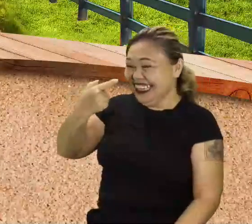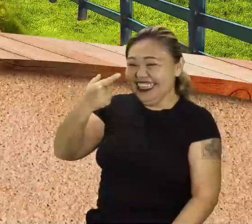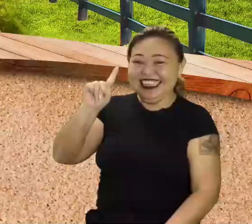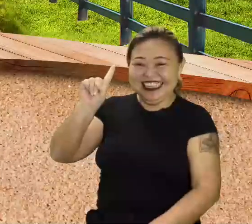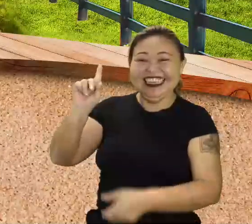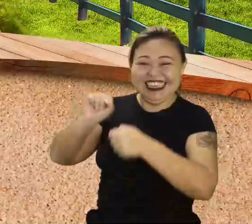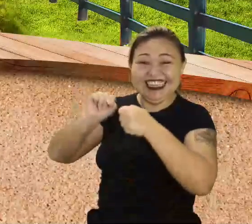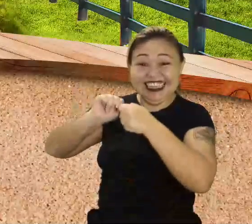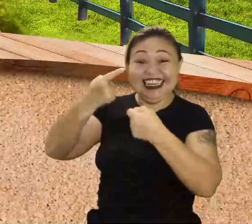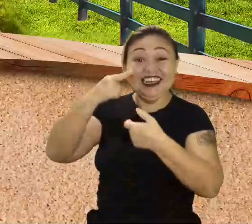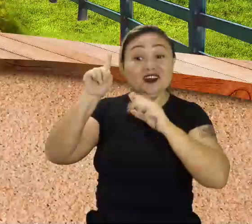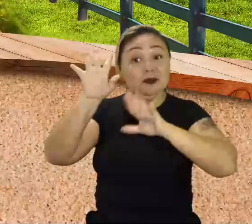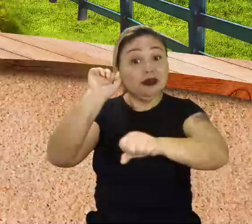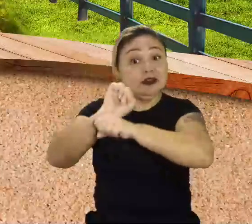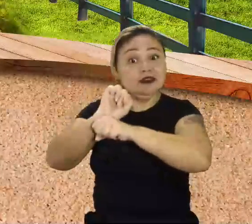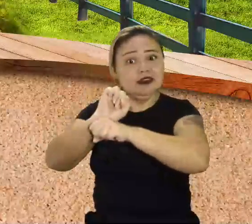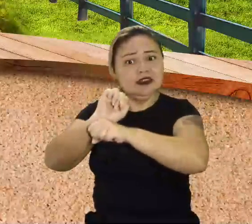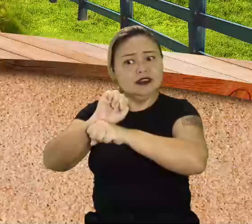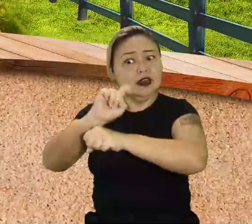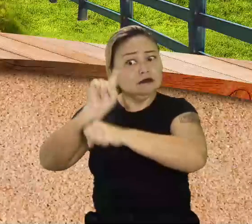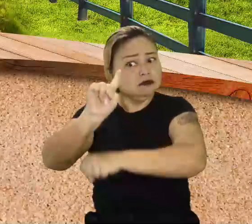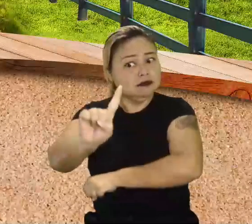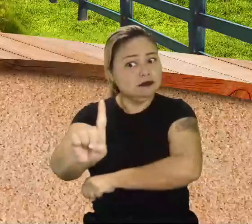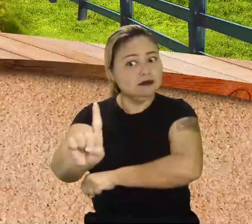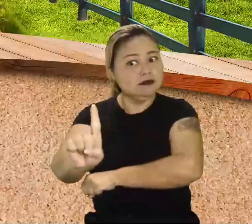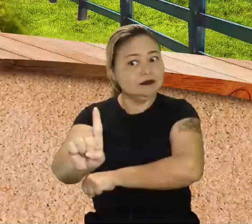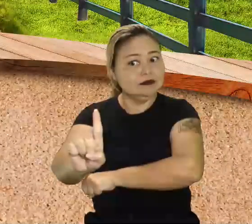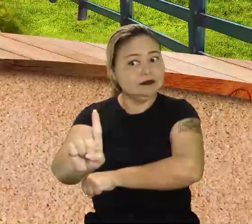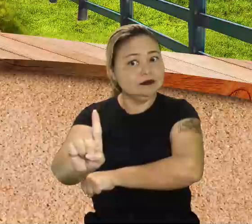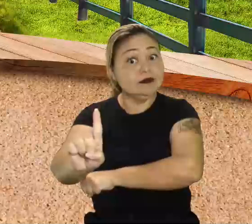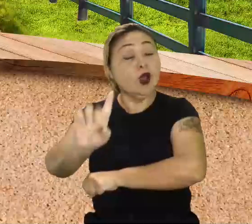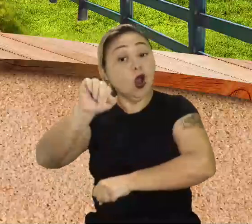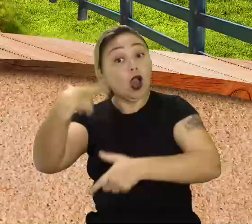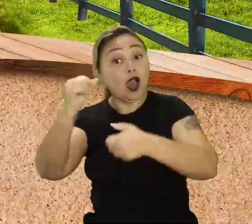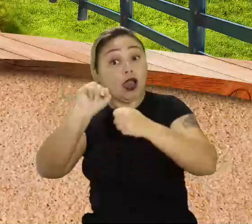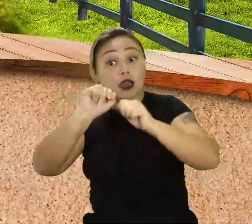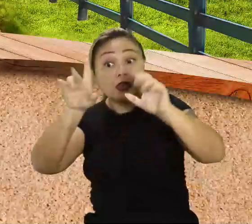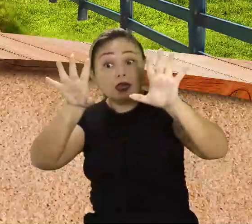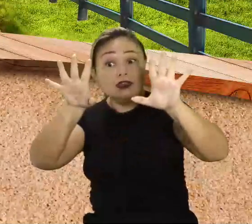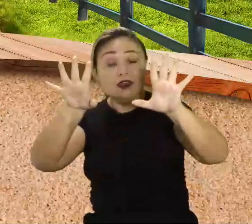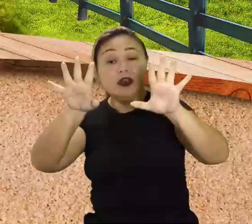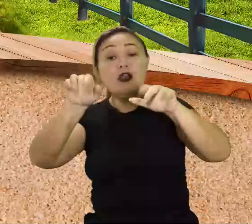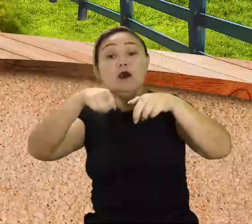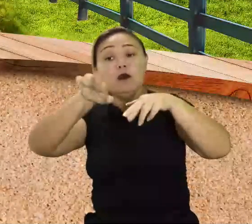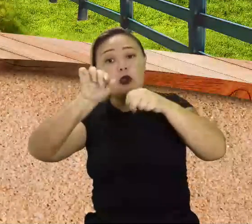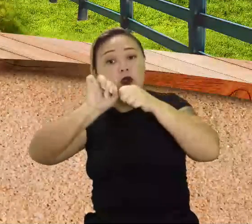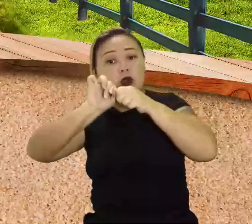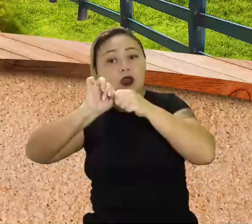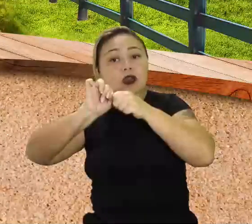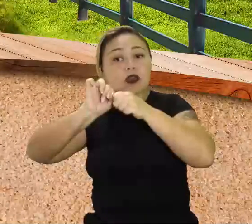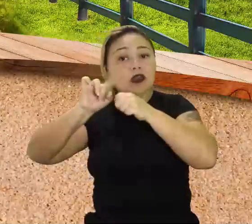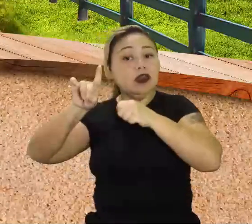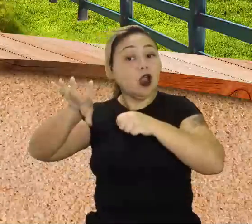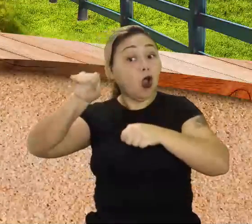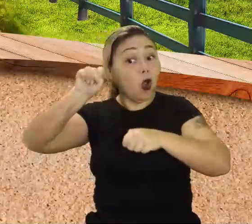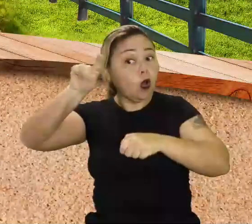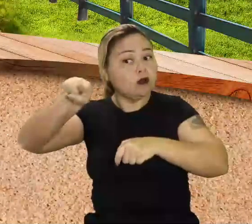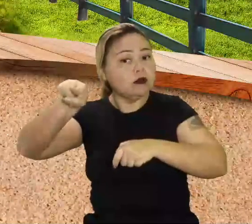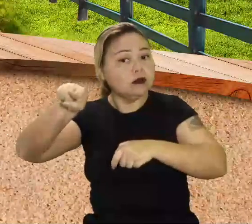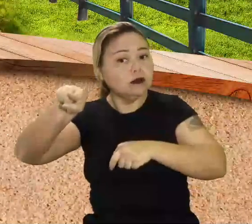parados, não se mover? Não se mova! Open your eyes! Open! Listen!